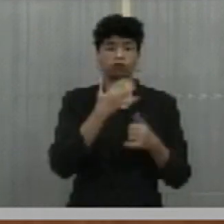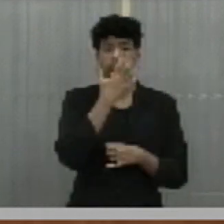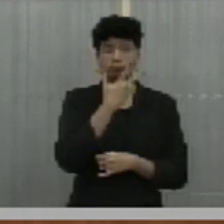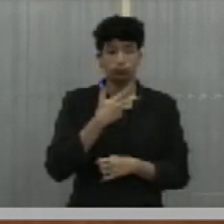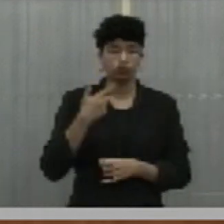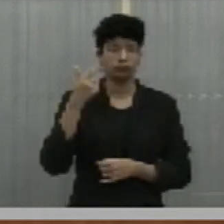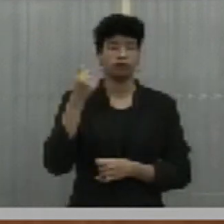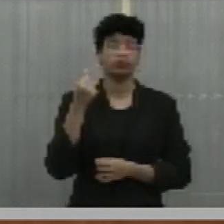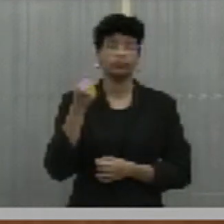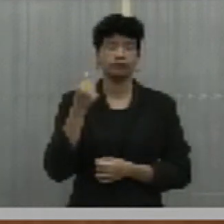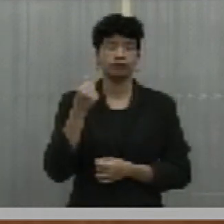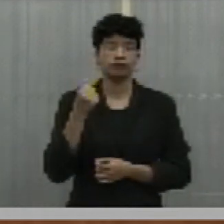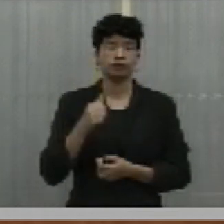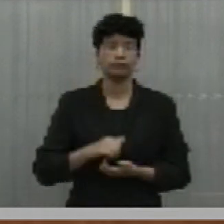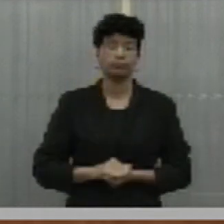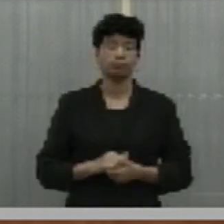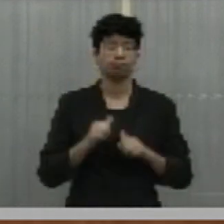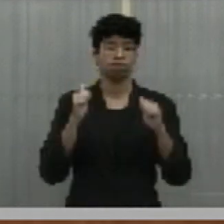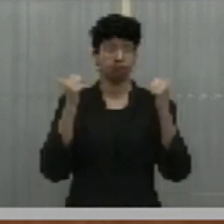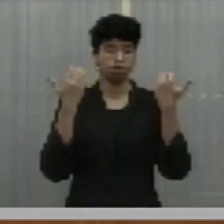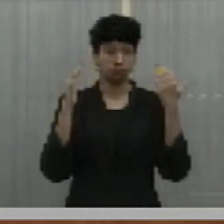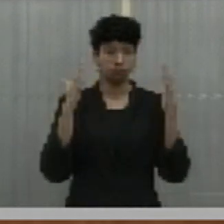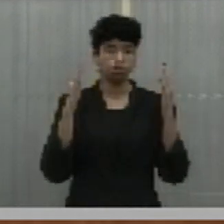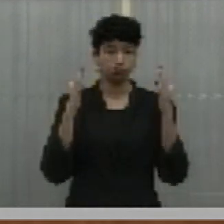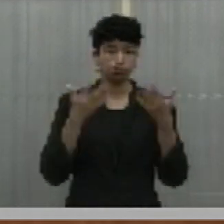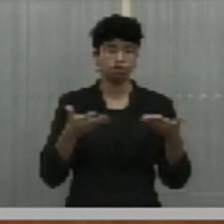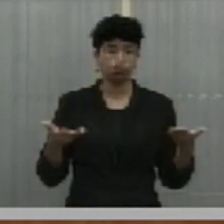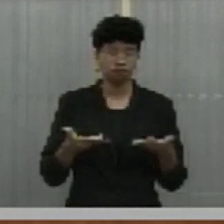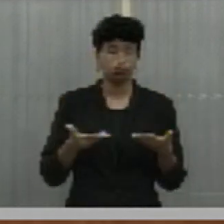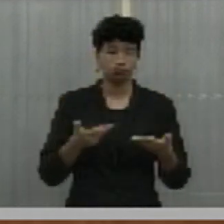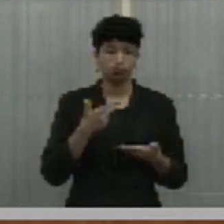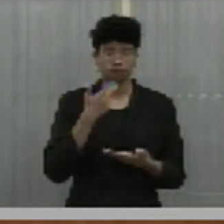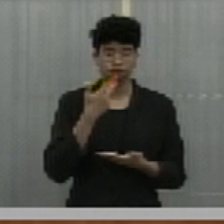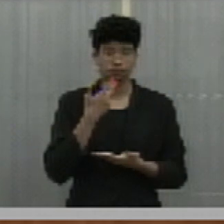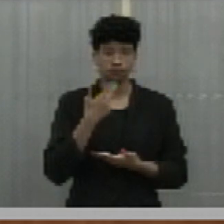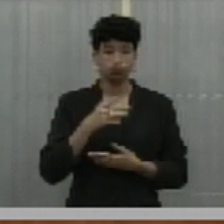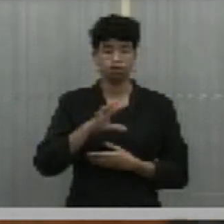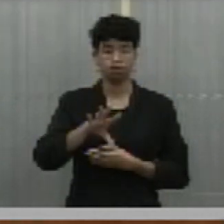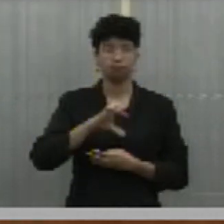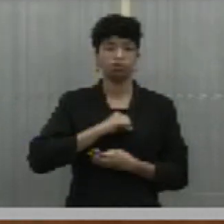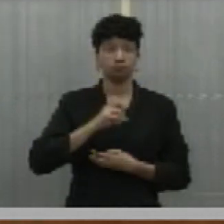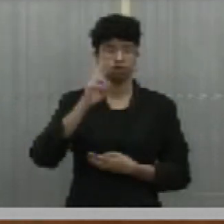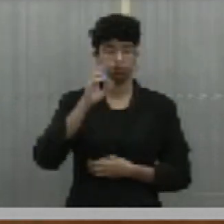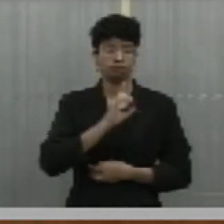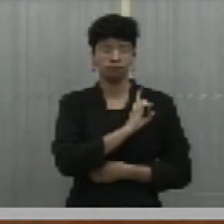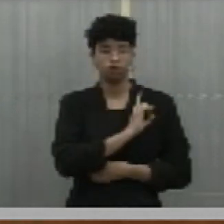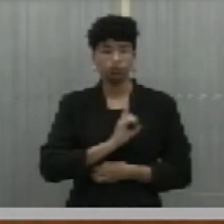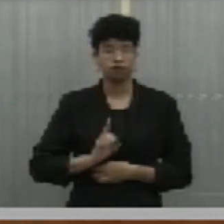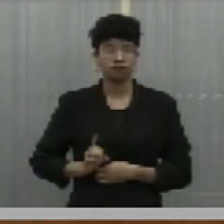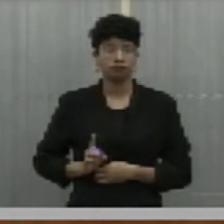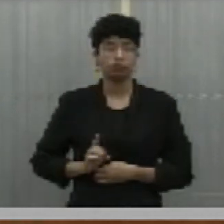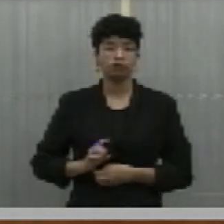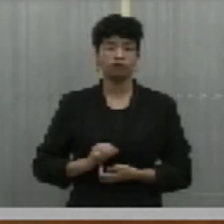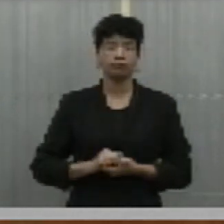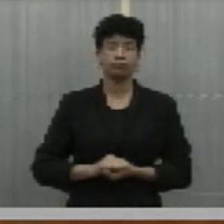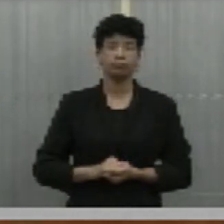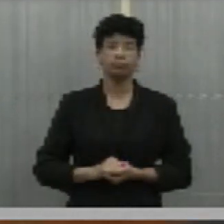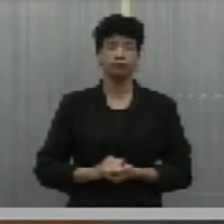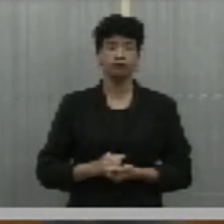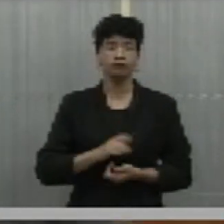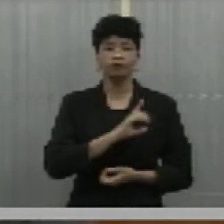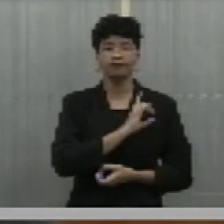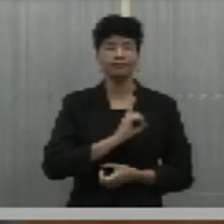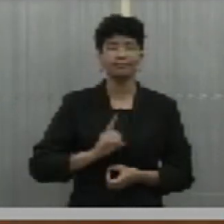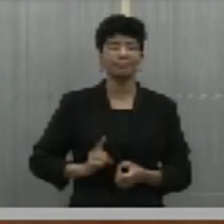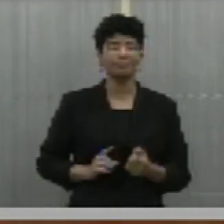Muito obrigado, deputado Evaldo Gomes e muito parabéns pelo vosso pronunciamento. incorporo o Pai de V. Exª e passo aqui uma parte para o